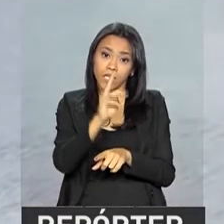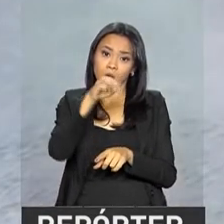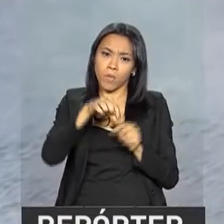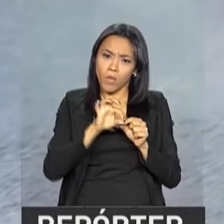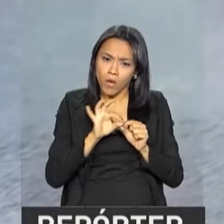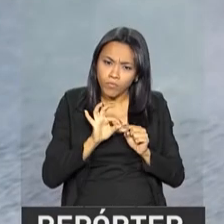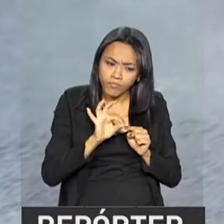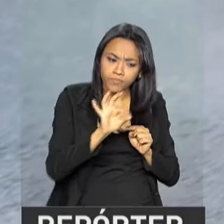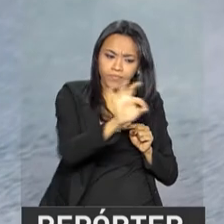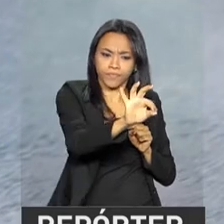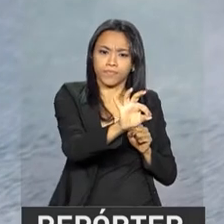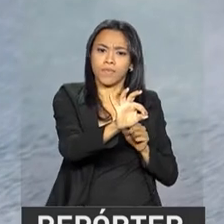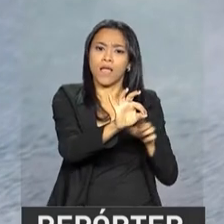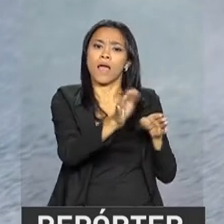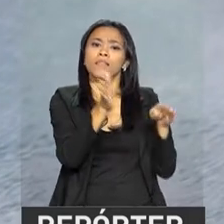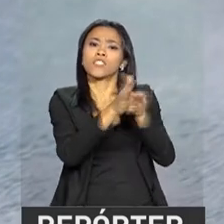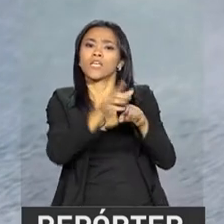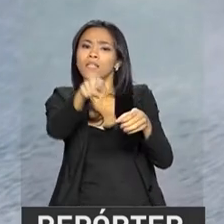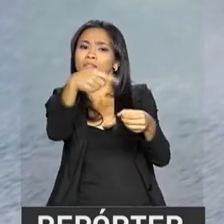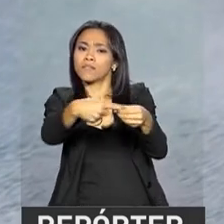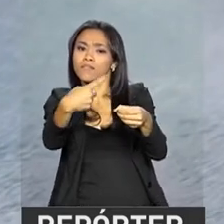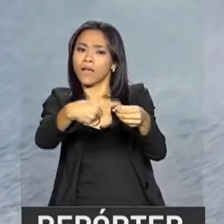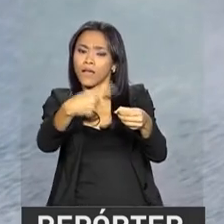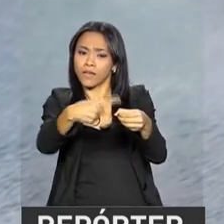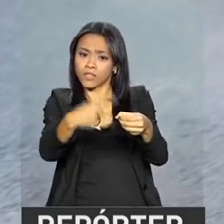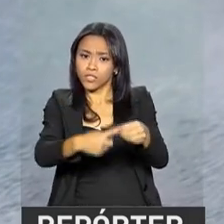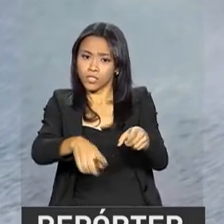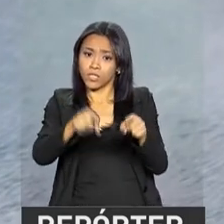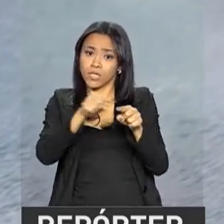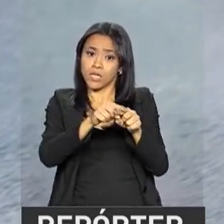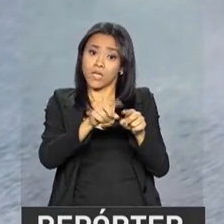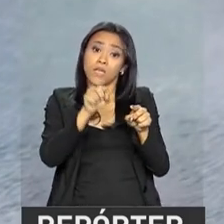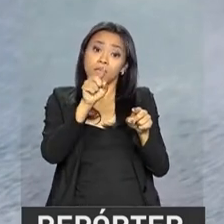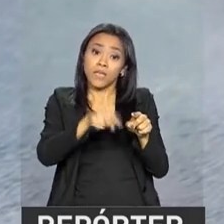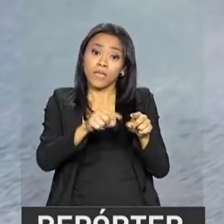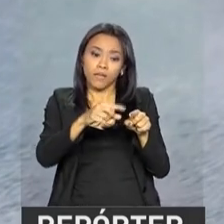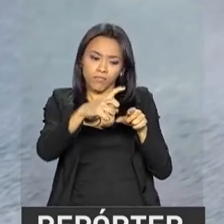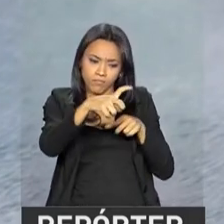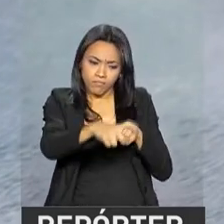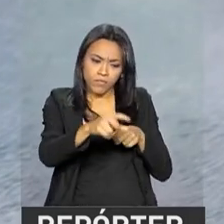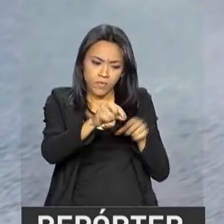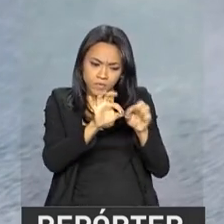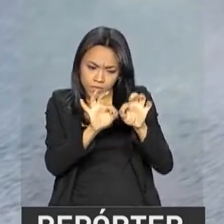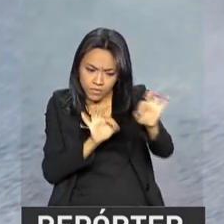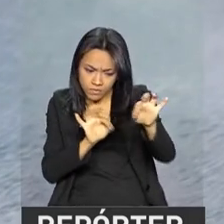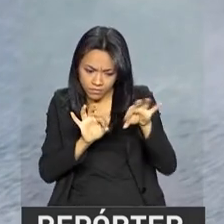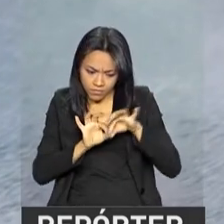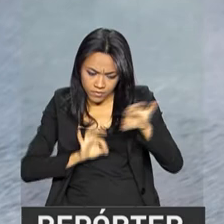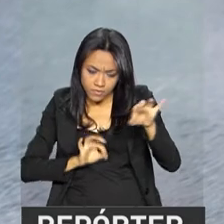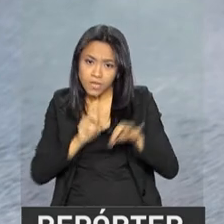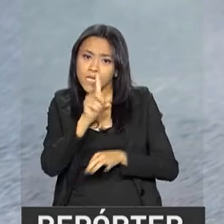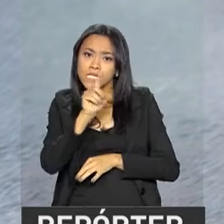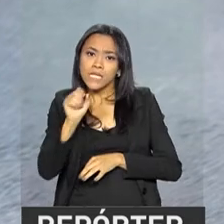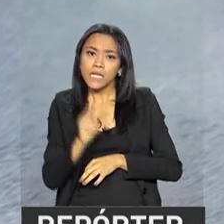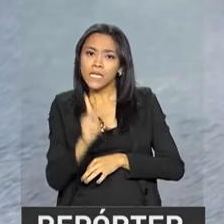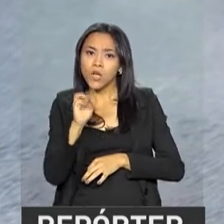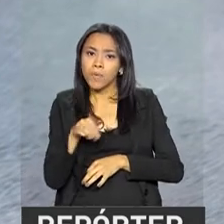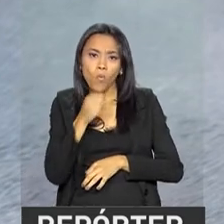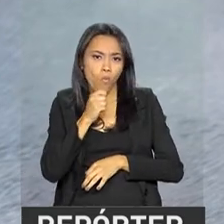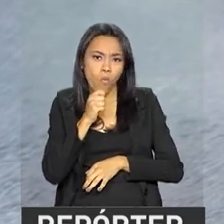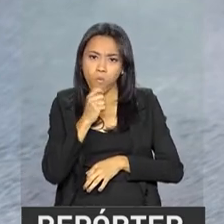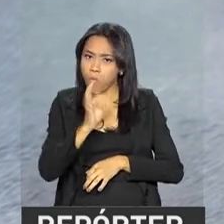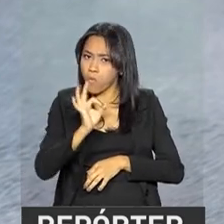Mato Grosso e o Pará até Miritituba. Dois trechos que somam 100 quilômetros ainda não estão pavimentados.